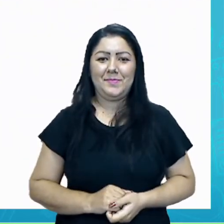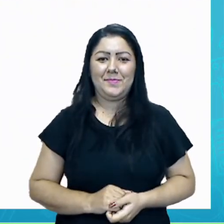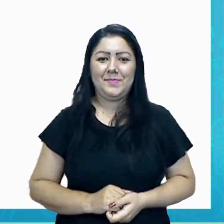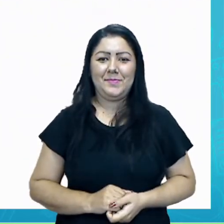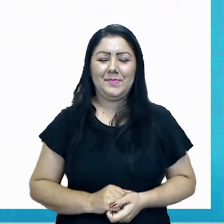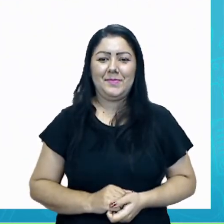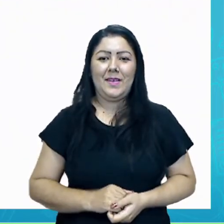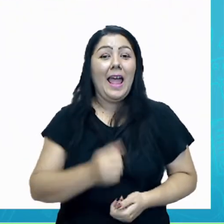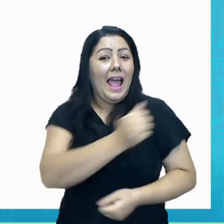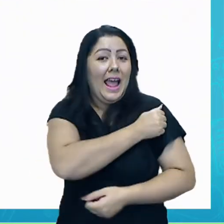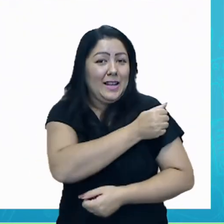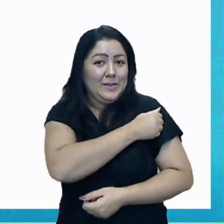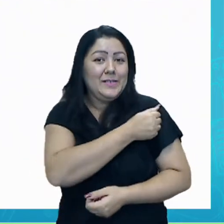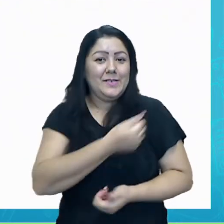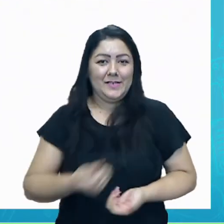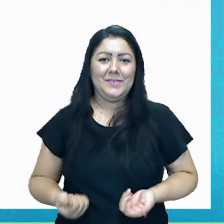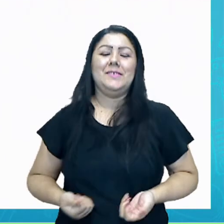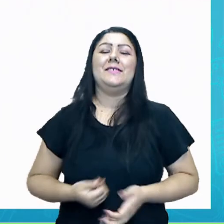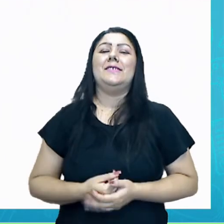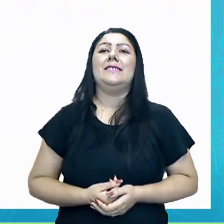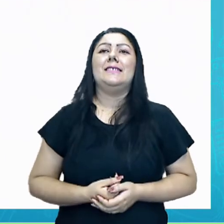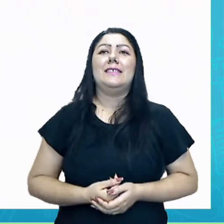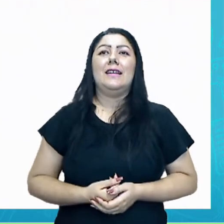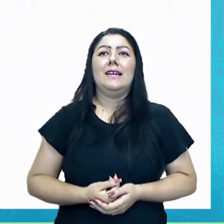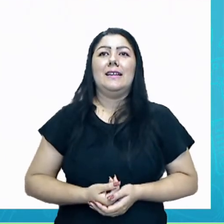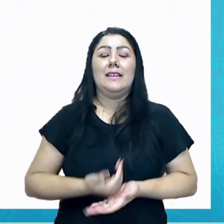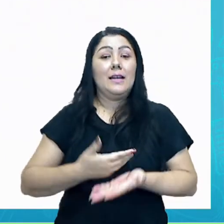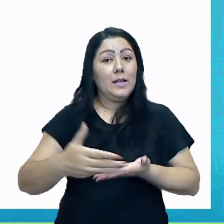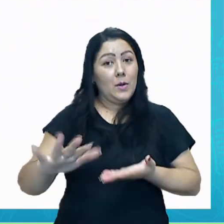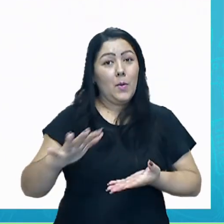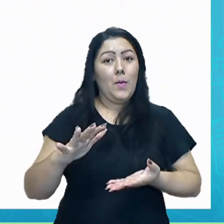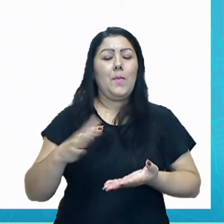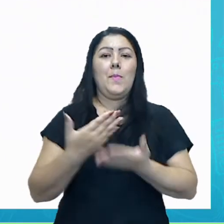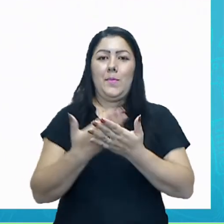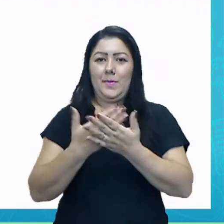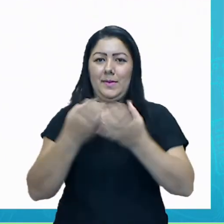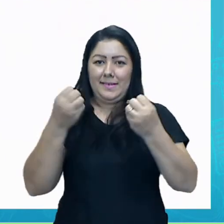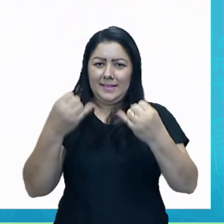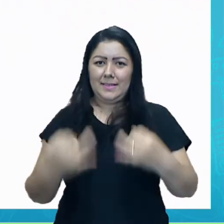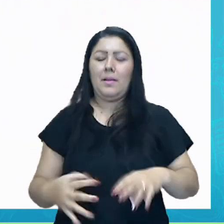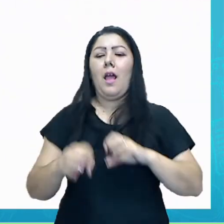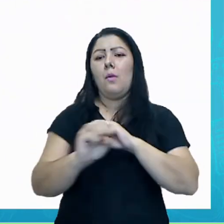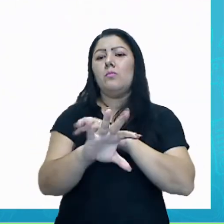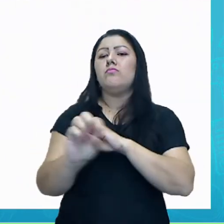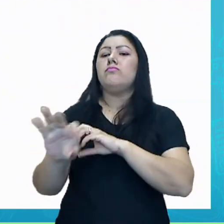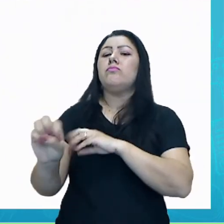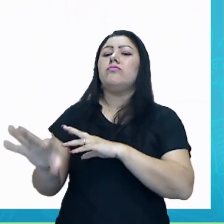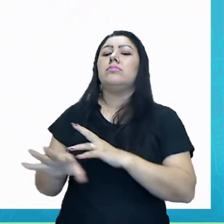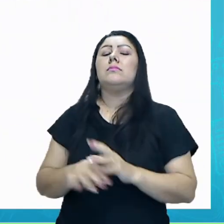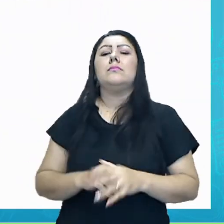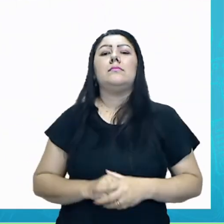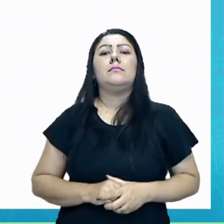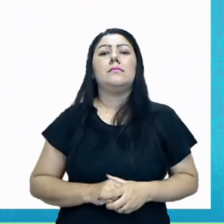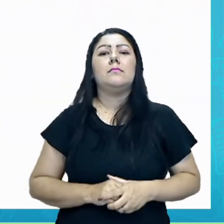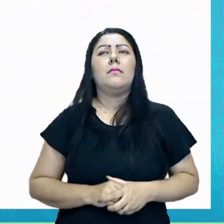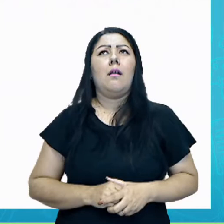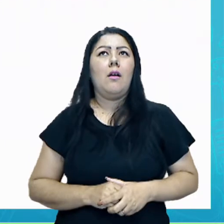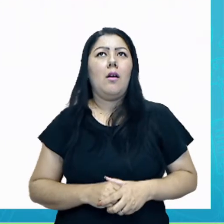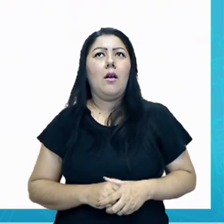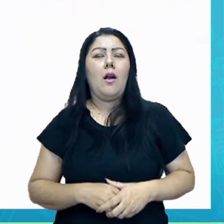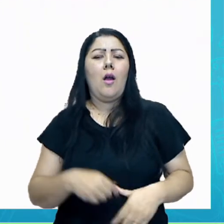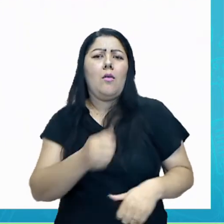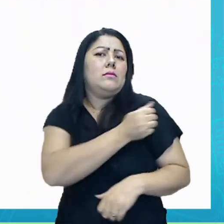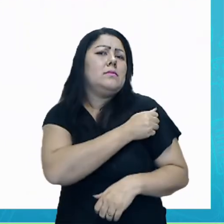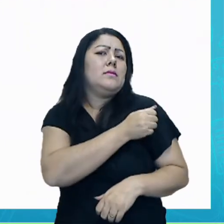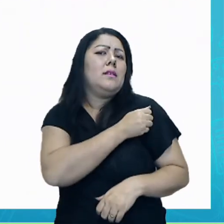Muitos alunos, quando a gente começa as aulas, quando é começaram as aulas, a gente vai e entra nessa parte da pintura e vamos explicar as cores. A